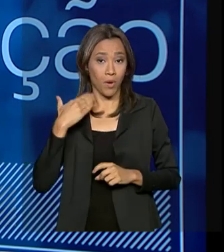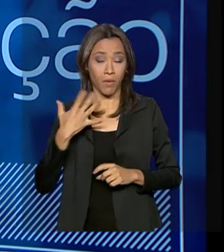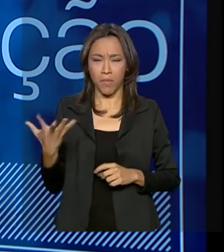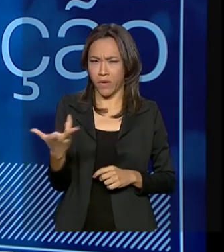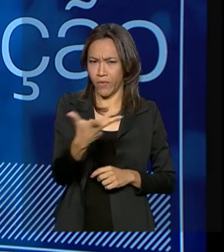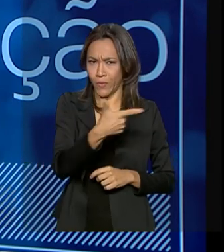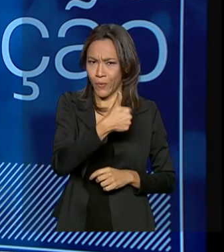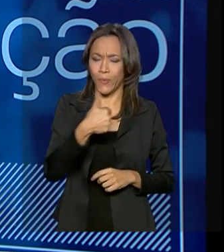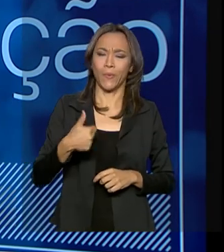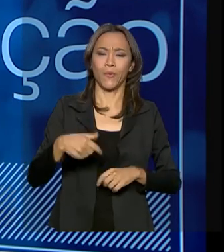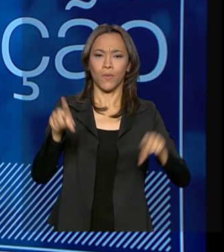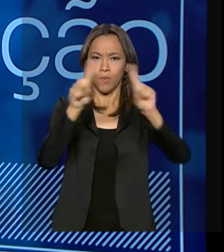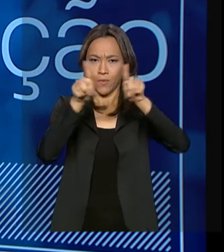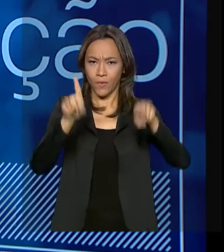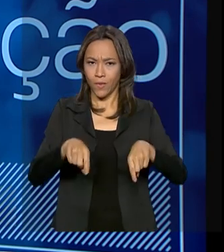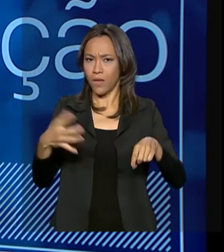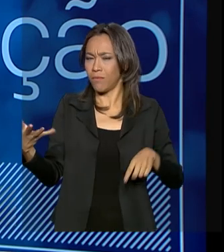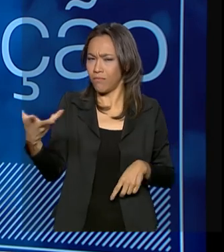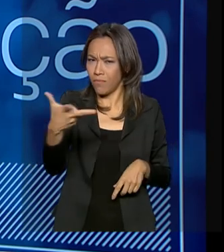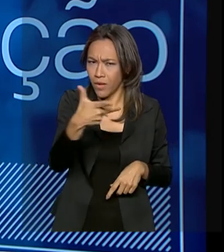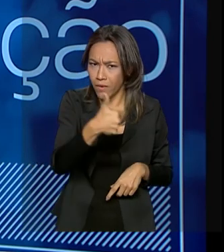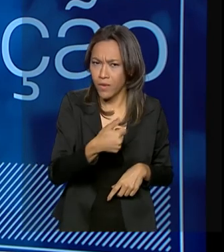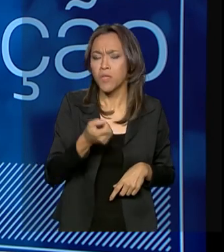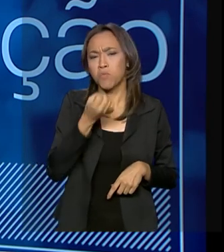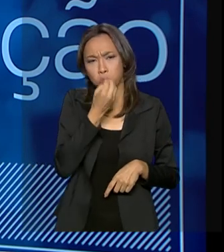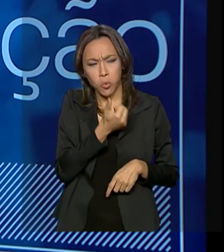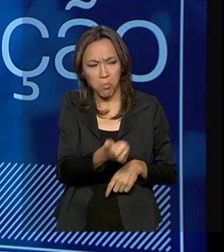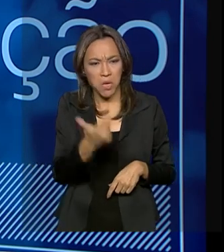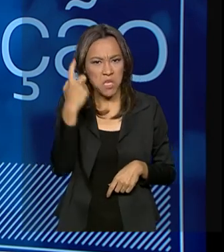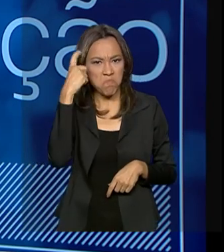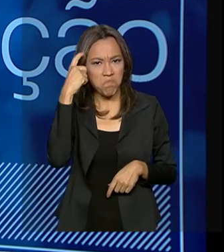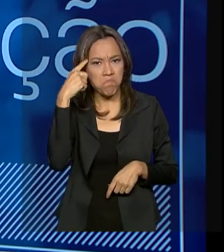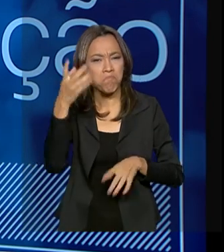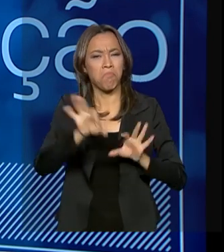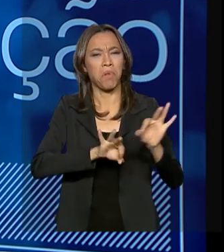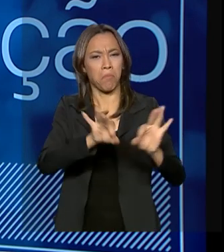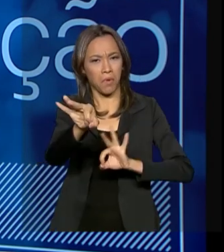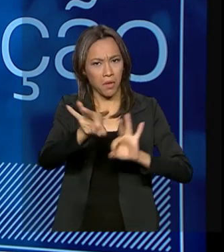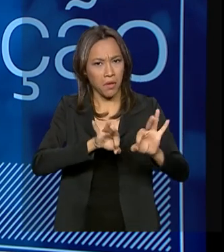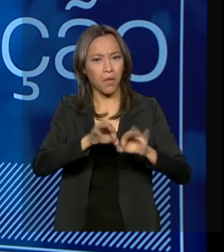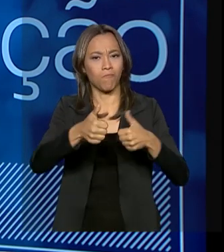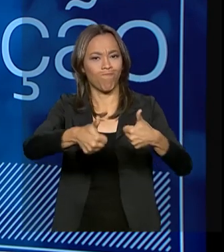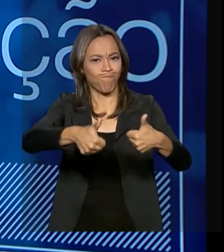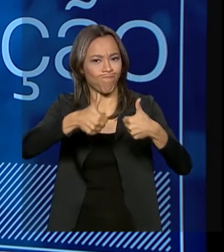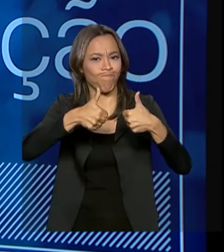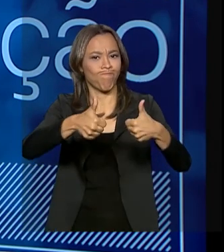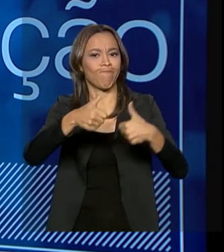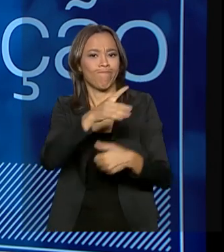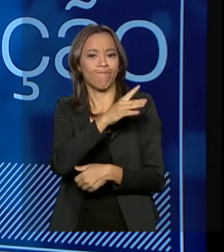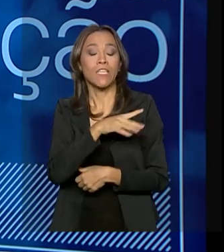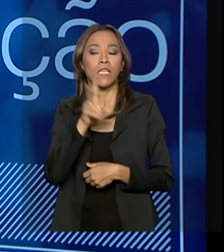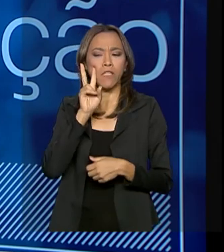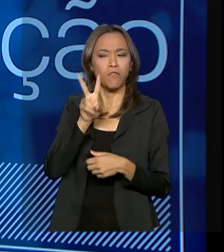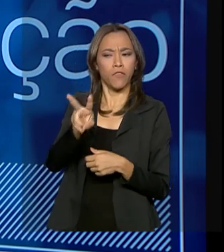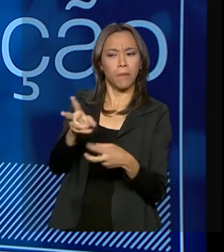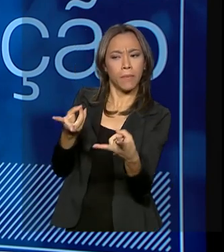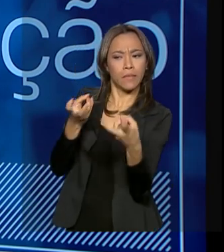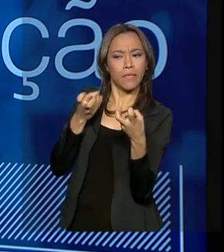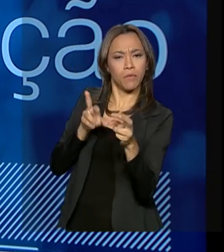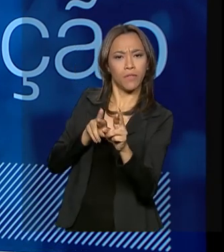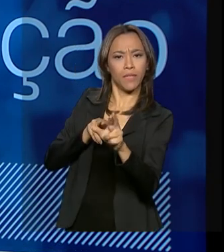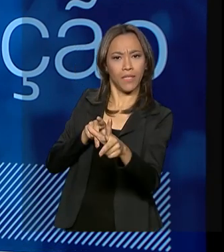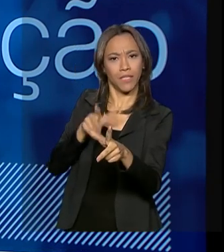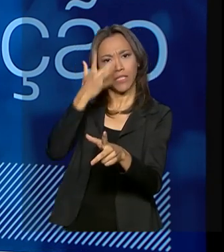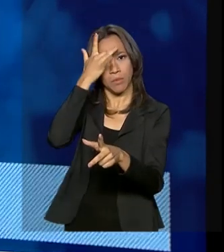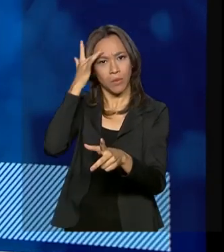funcionários são maravilhosos, muito bem preparados tecnicamente e com um olhar diferenciado da população, mas nós